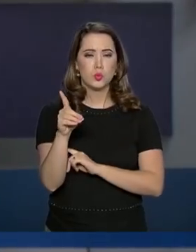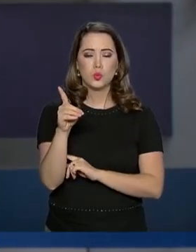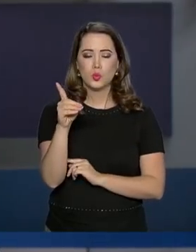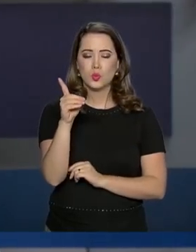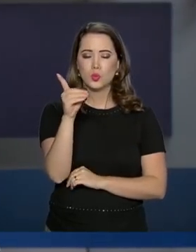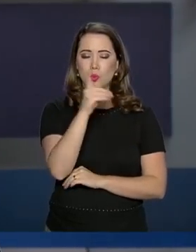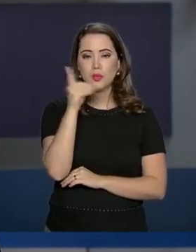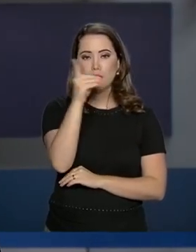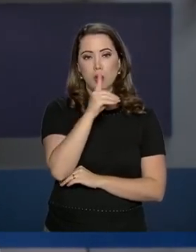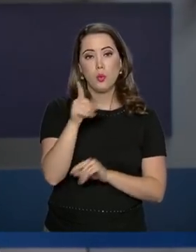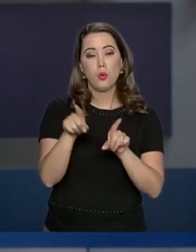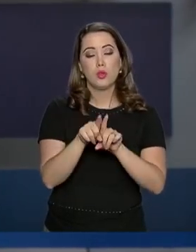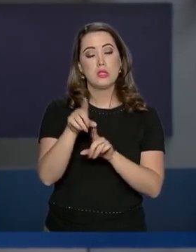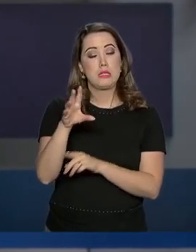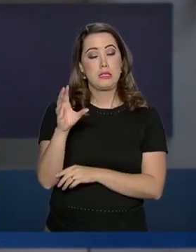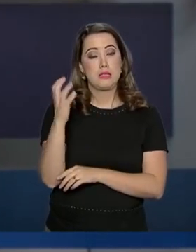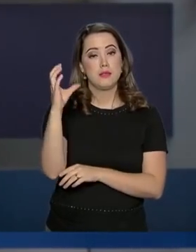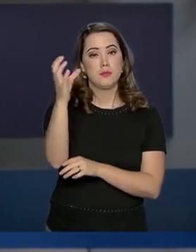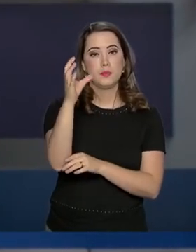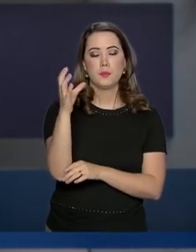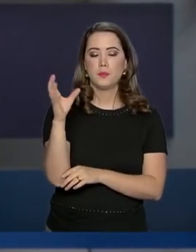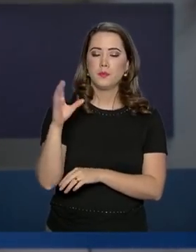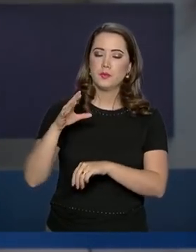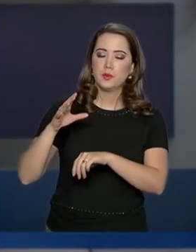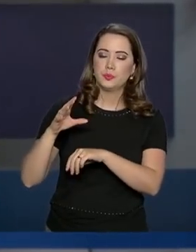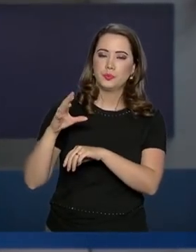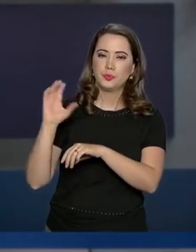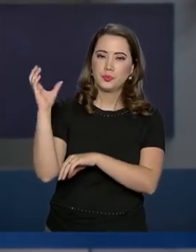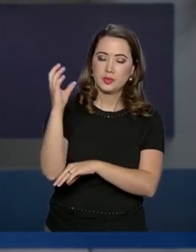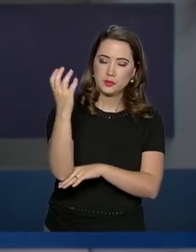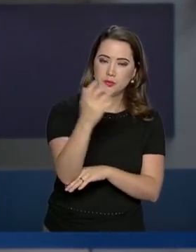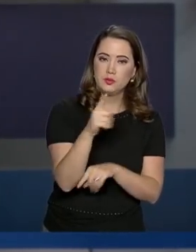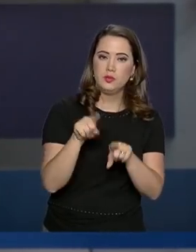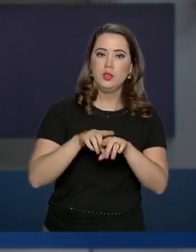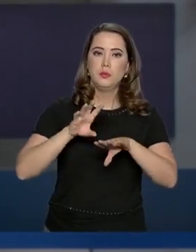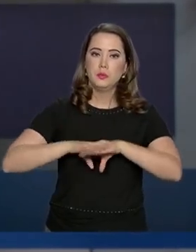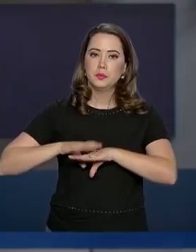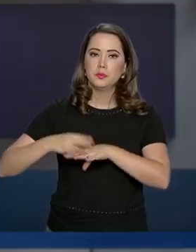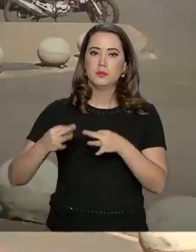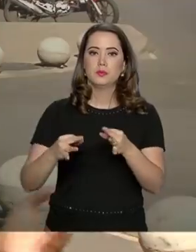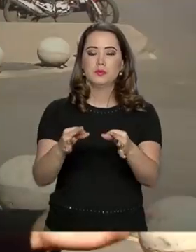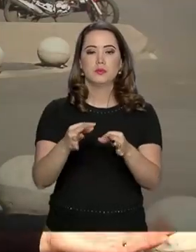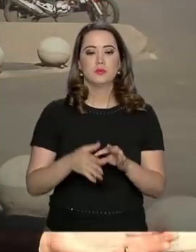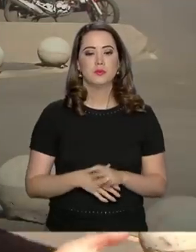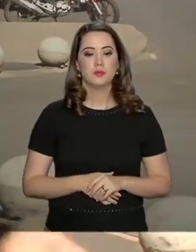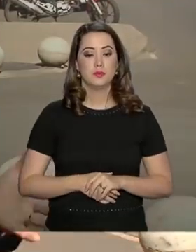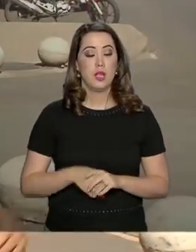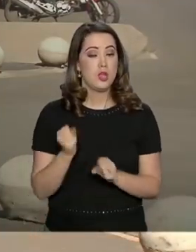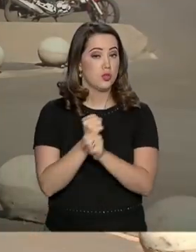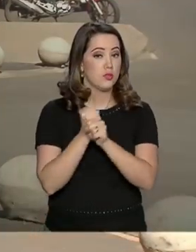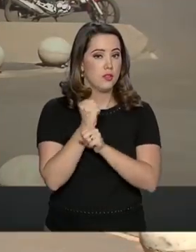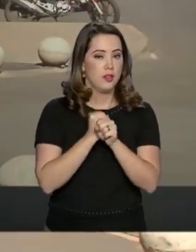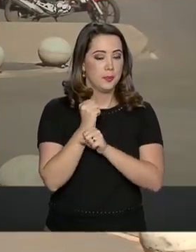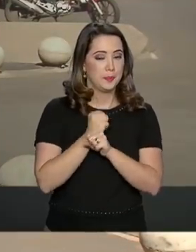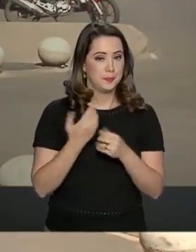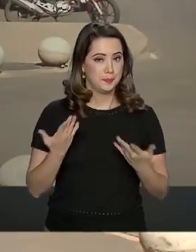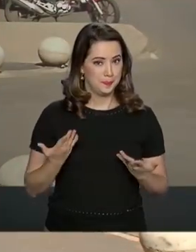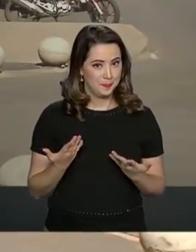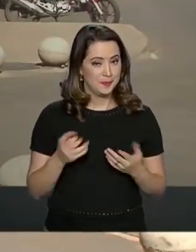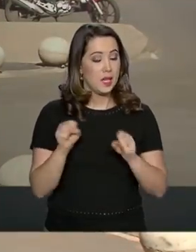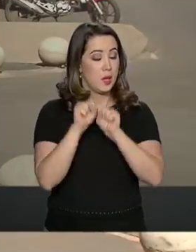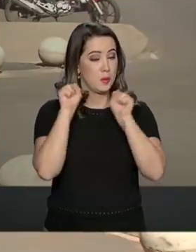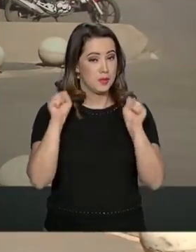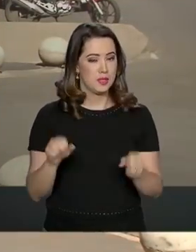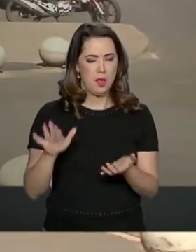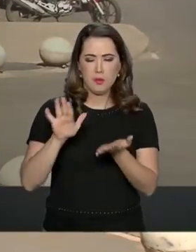ciências da natureza e também matemática e suas tecnologias. Este ano o sistema de inscrição